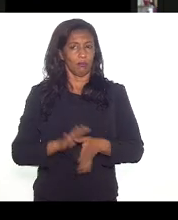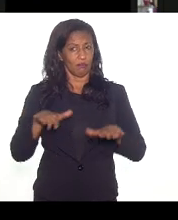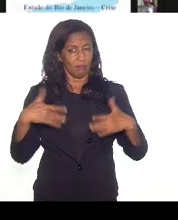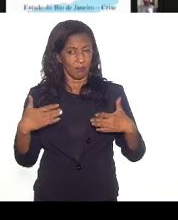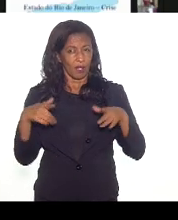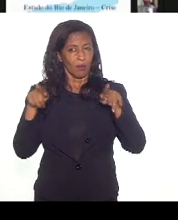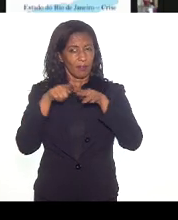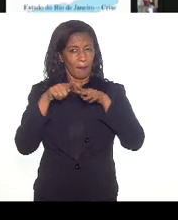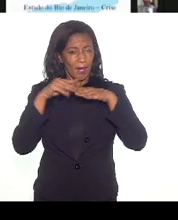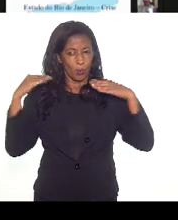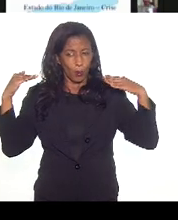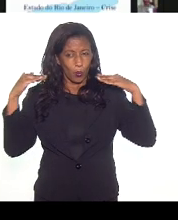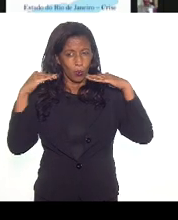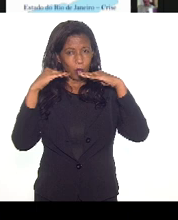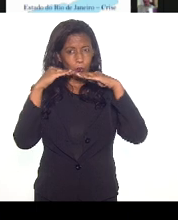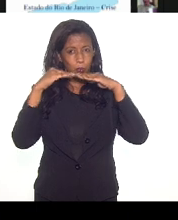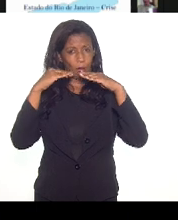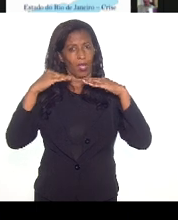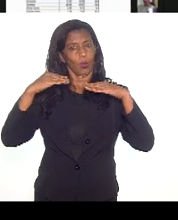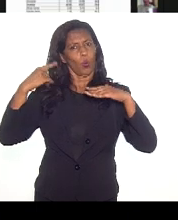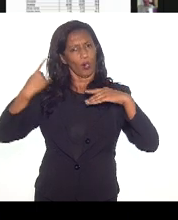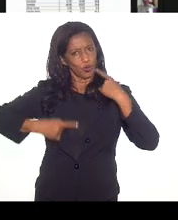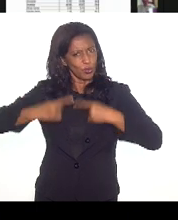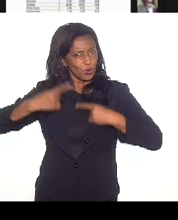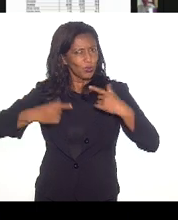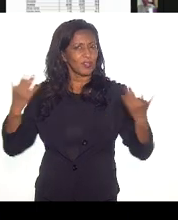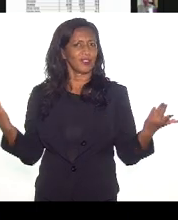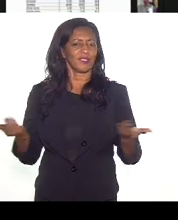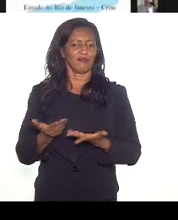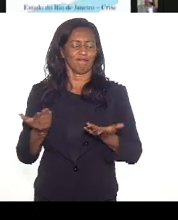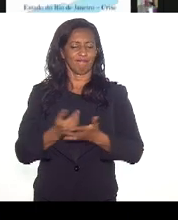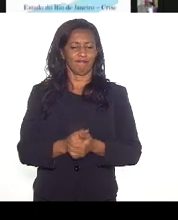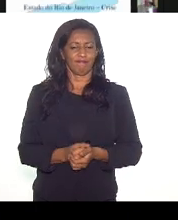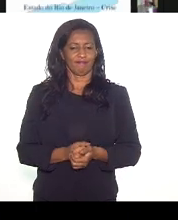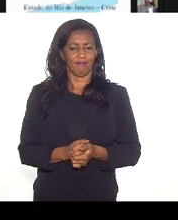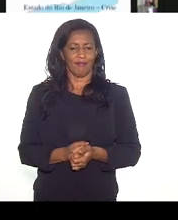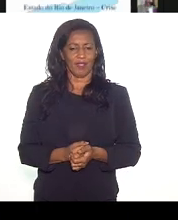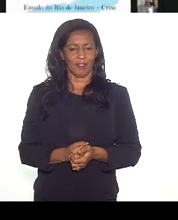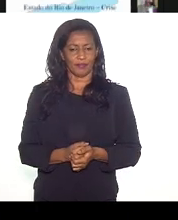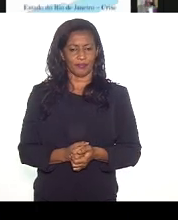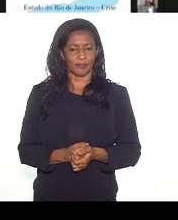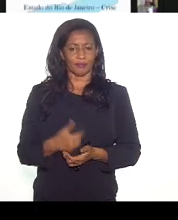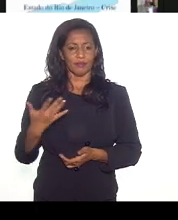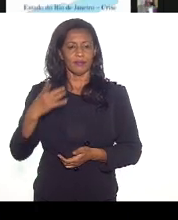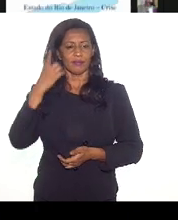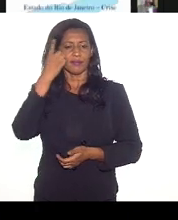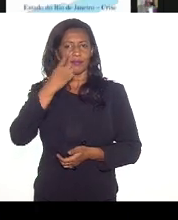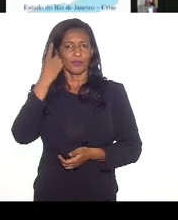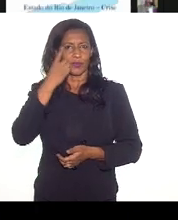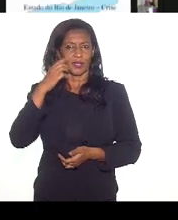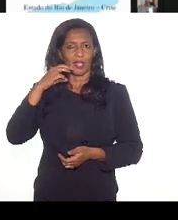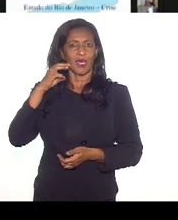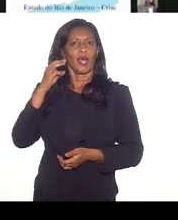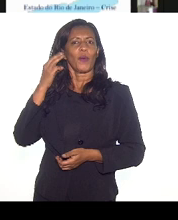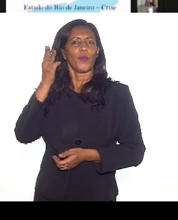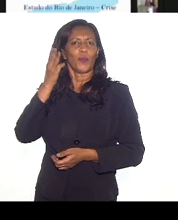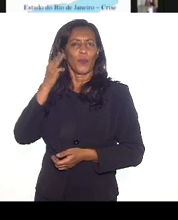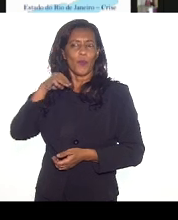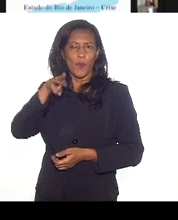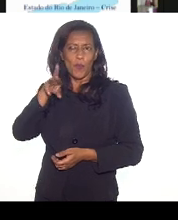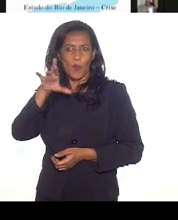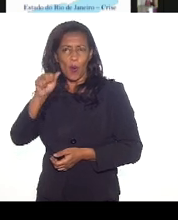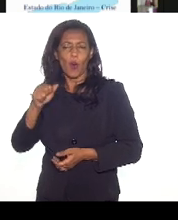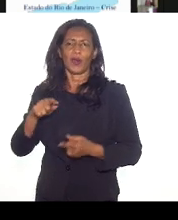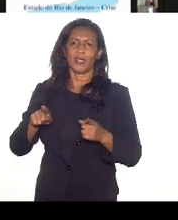em linha com a discussão que a deputada Mônica, o mandato dela, o